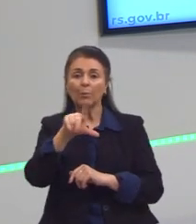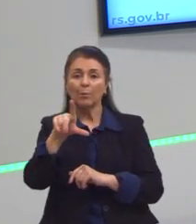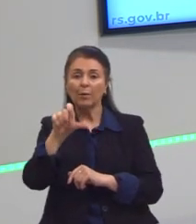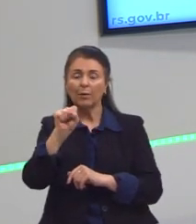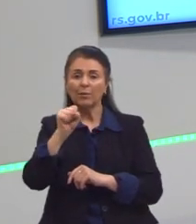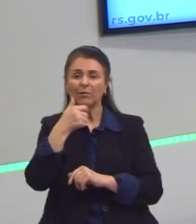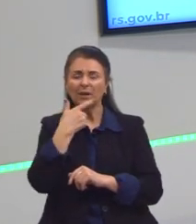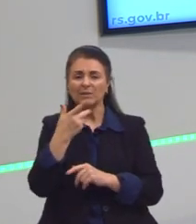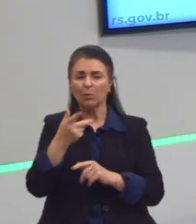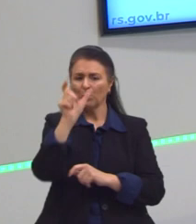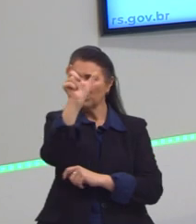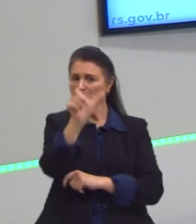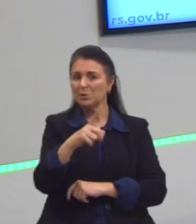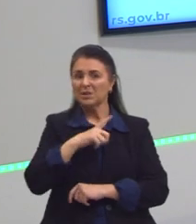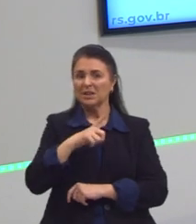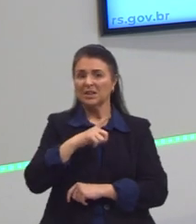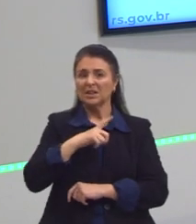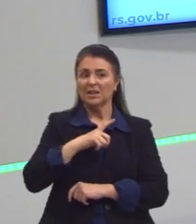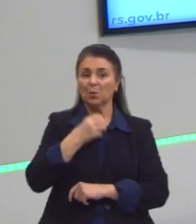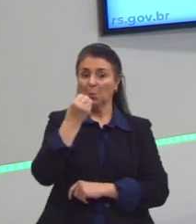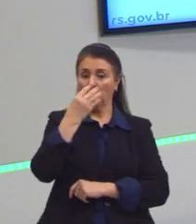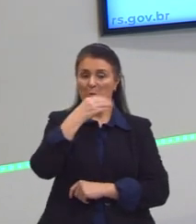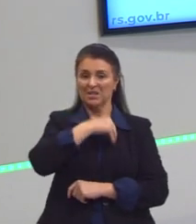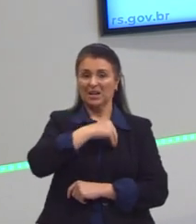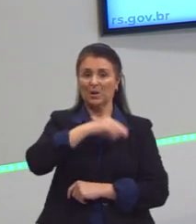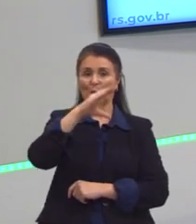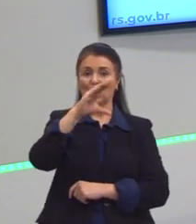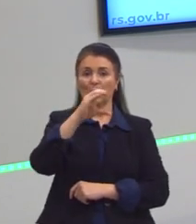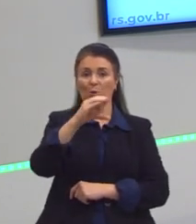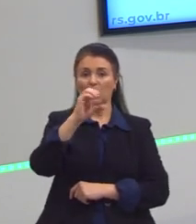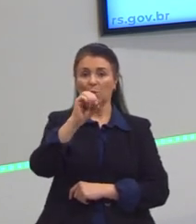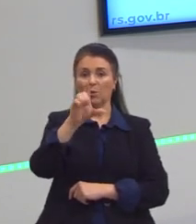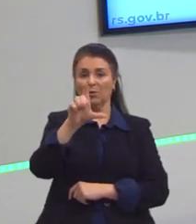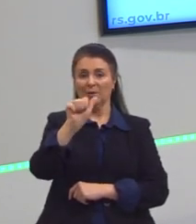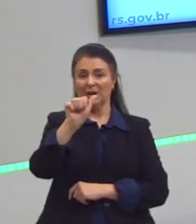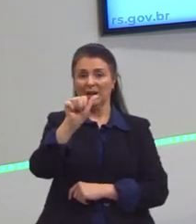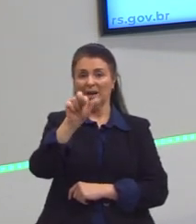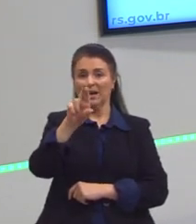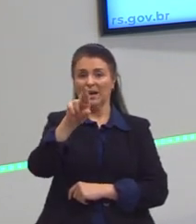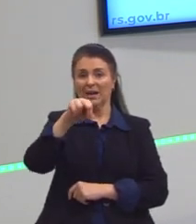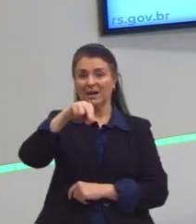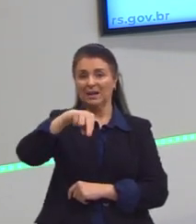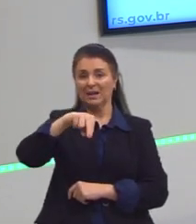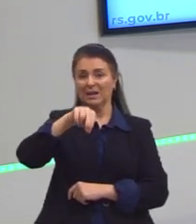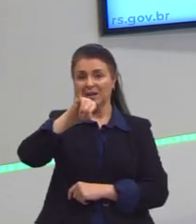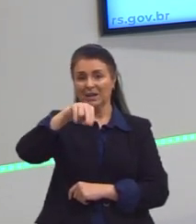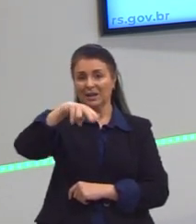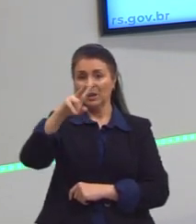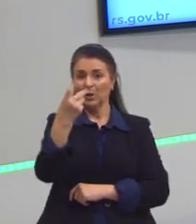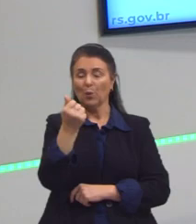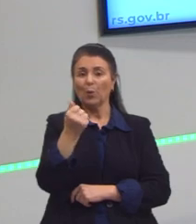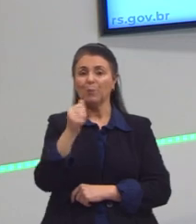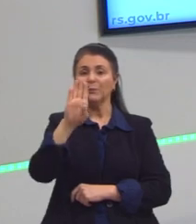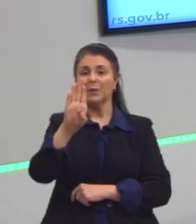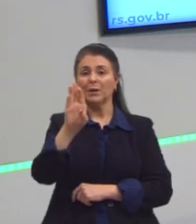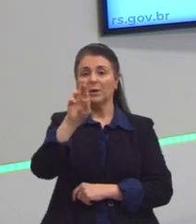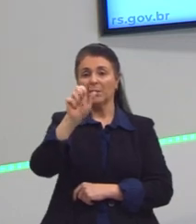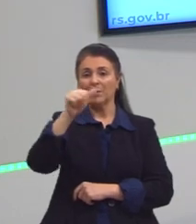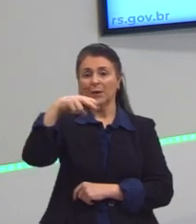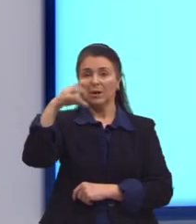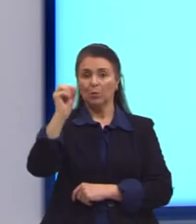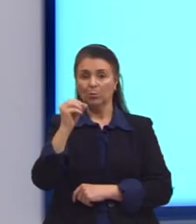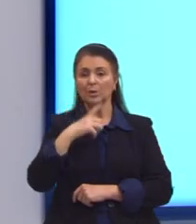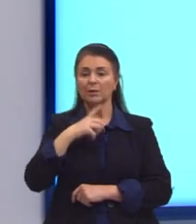branco. São pessoas que têm um bom salário, que são empregados, mas que têm um bom salário, que são consideradas classe média,